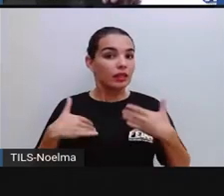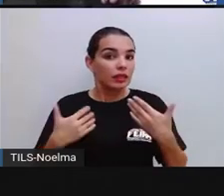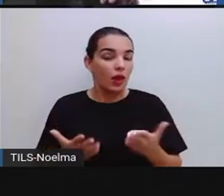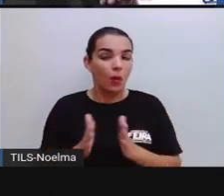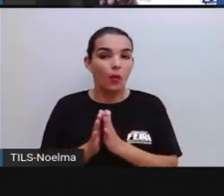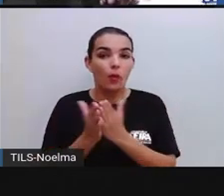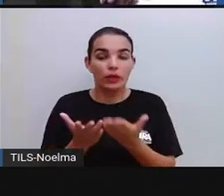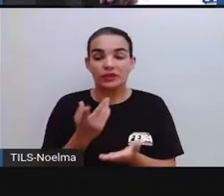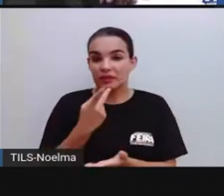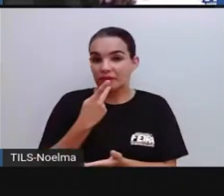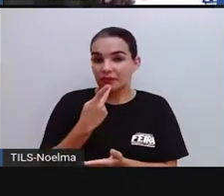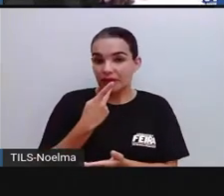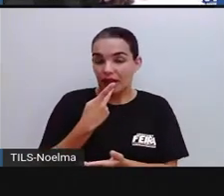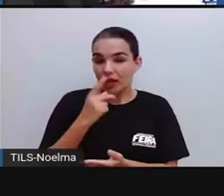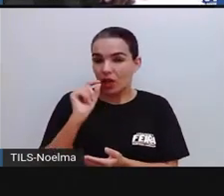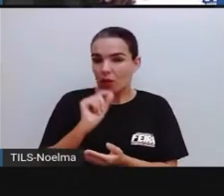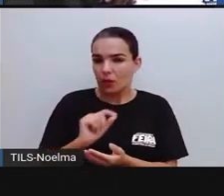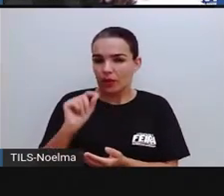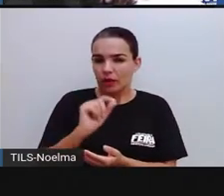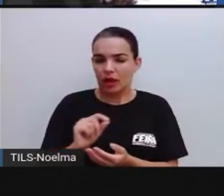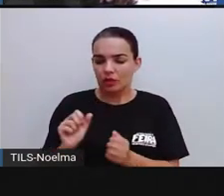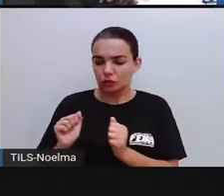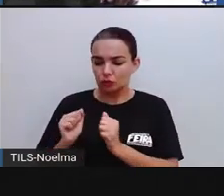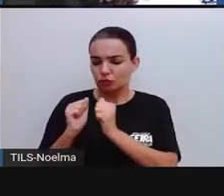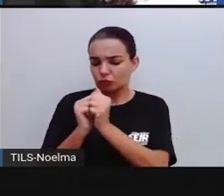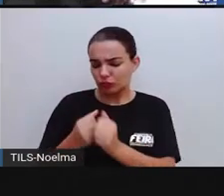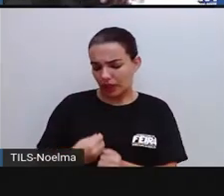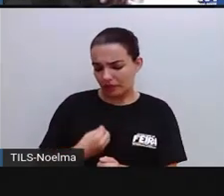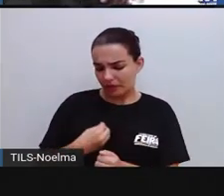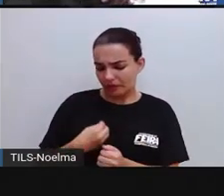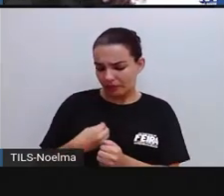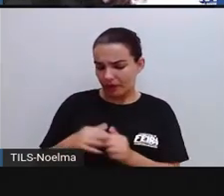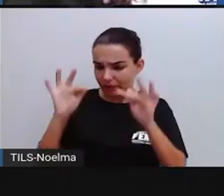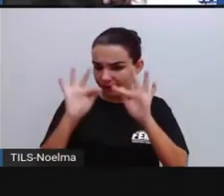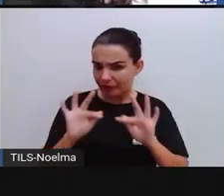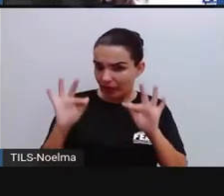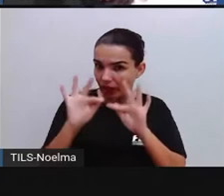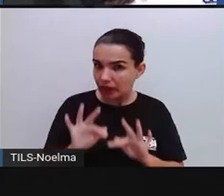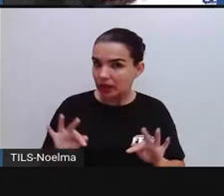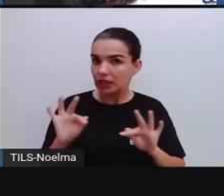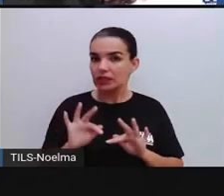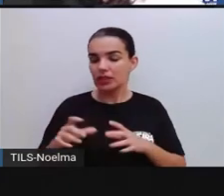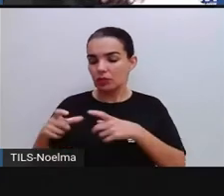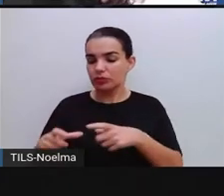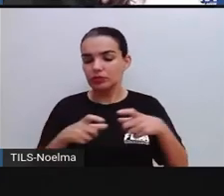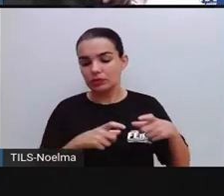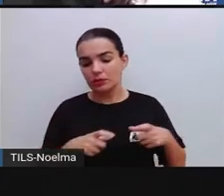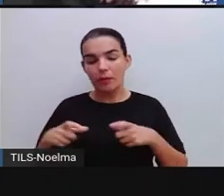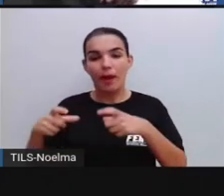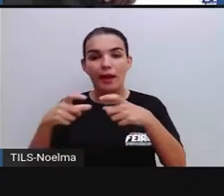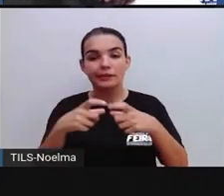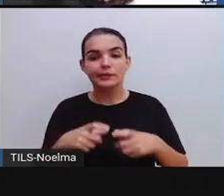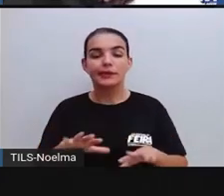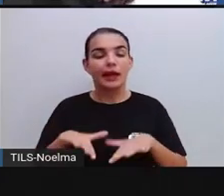quando a gente fala segundo ano de convivência harmoniosa, aí nos espaços, a gente, né,